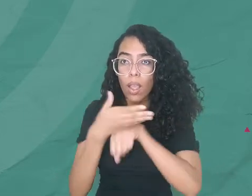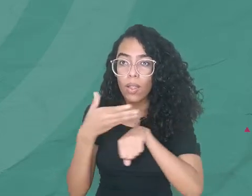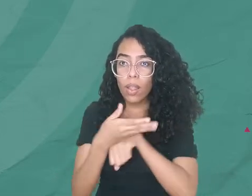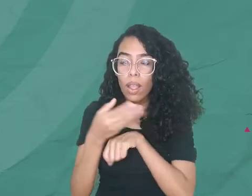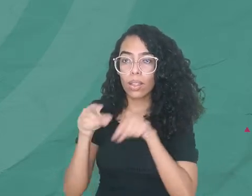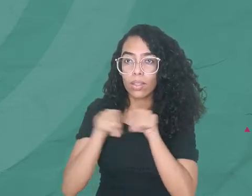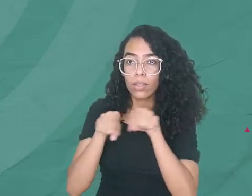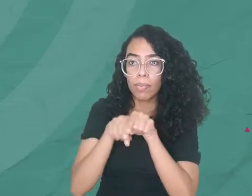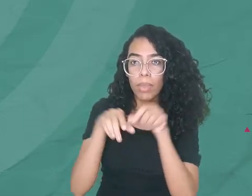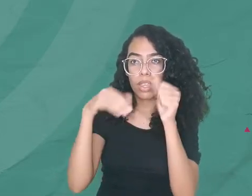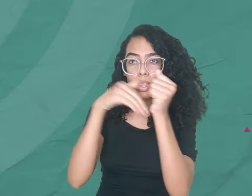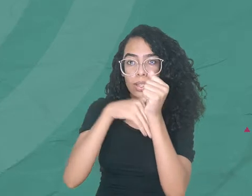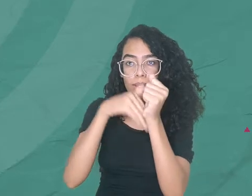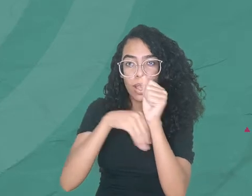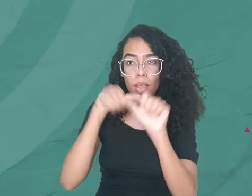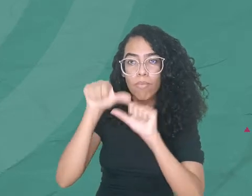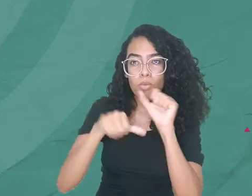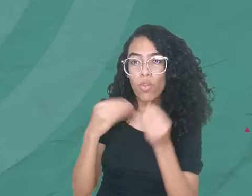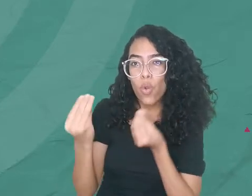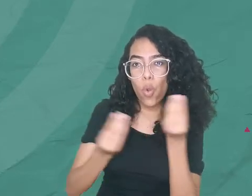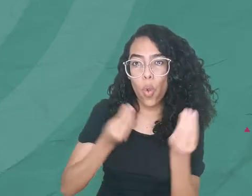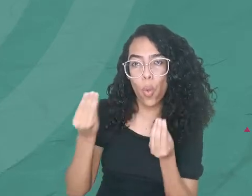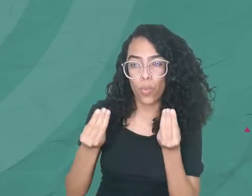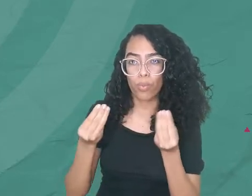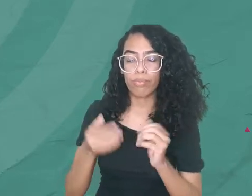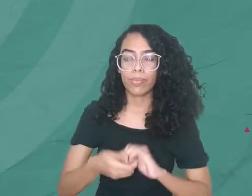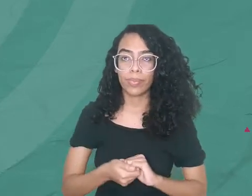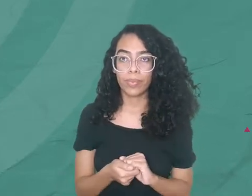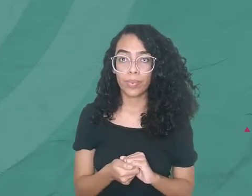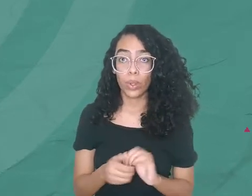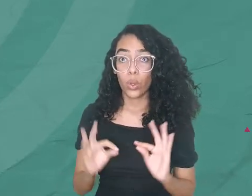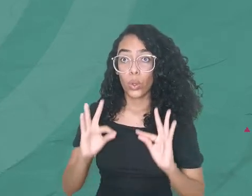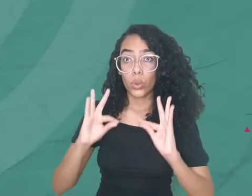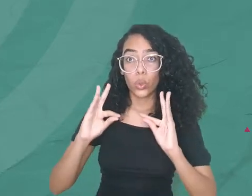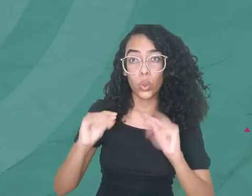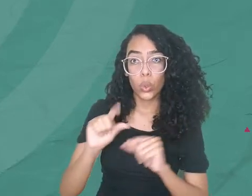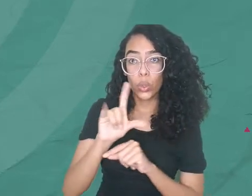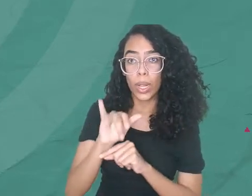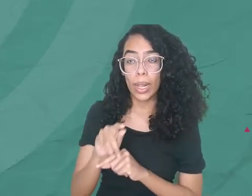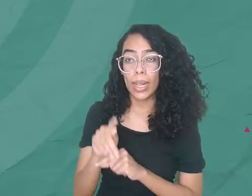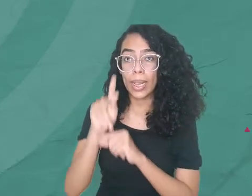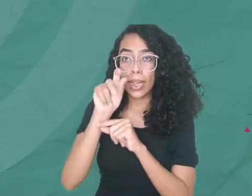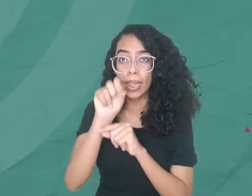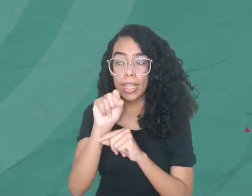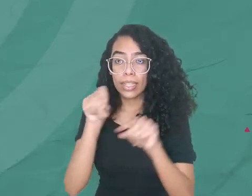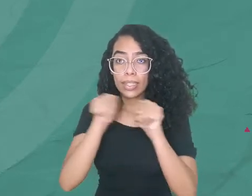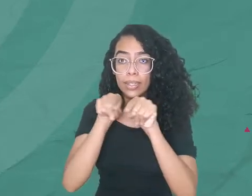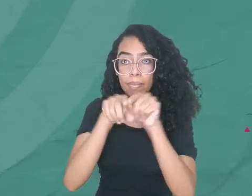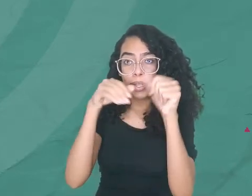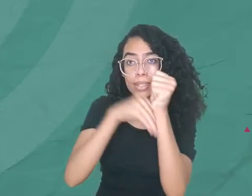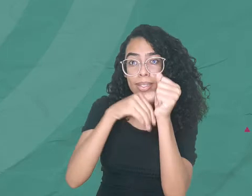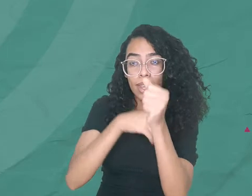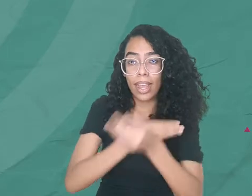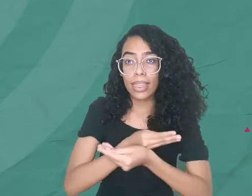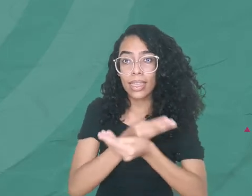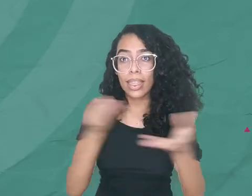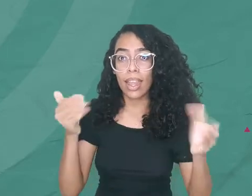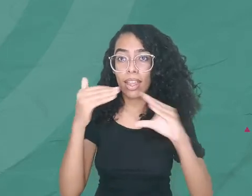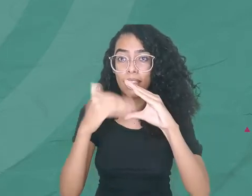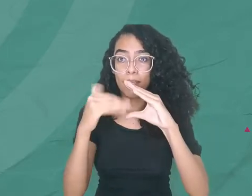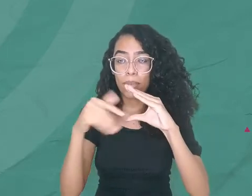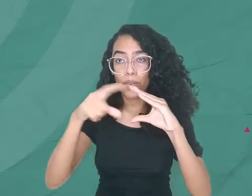a senha e as principais abas do sistema. Todos os links e senhas serão disponibilizados via e-mail para os alunos selecionados,